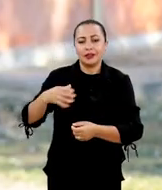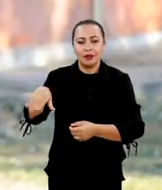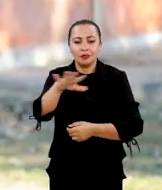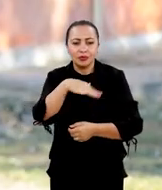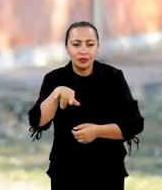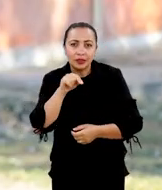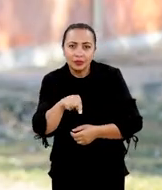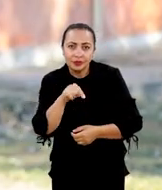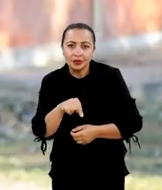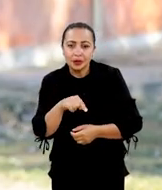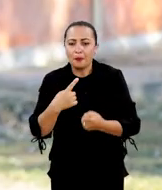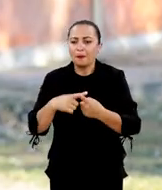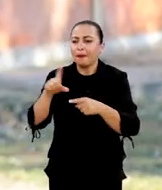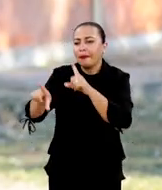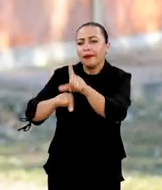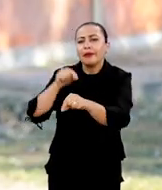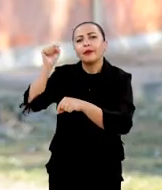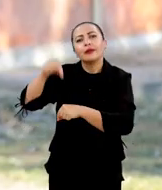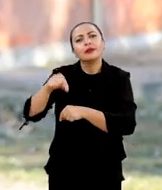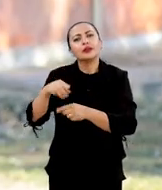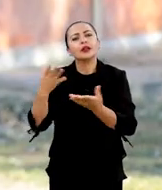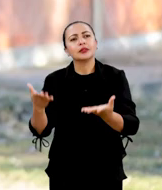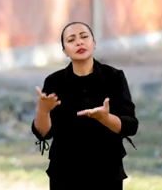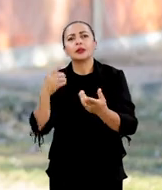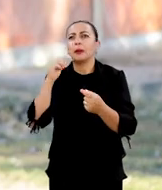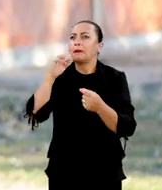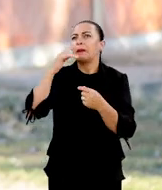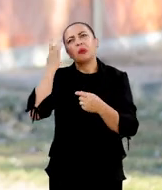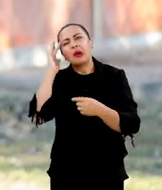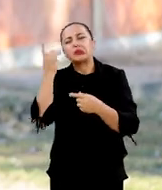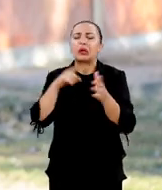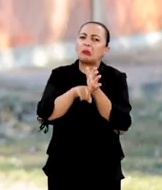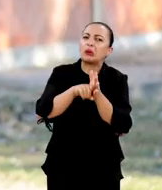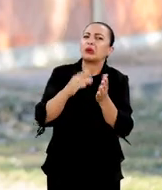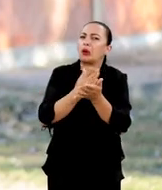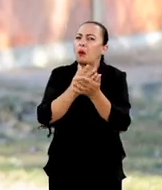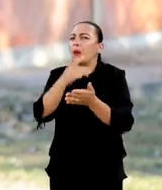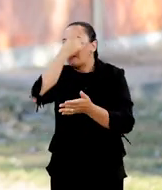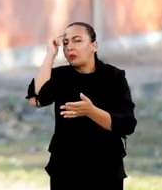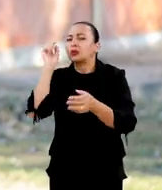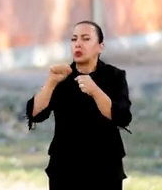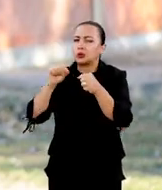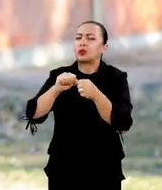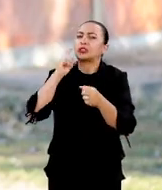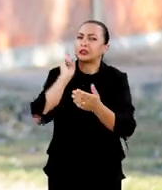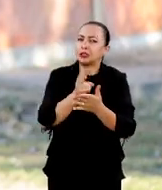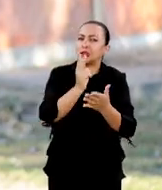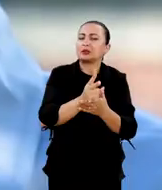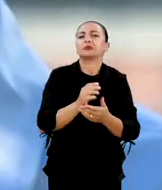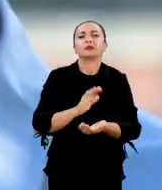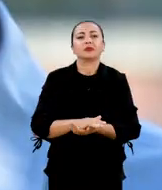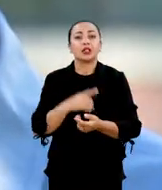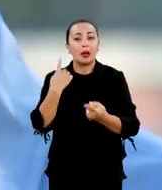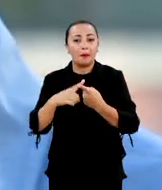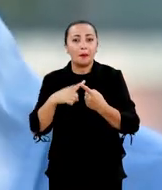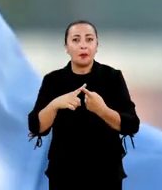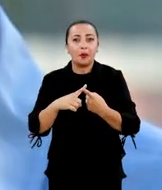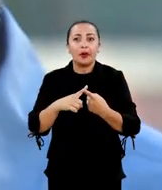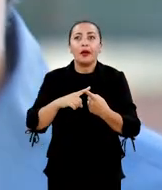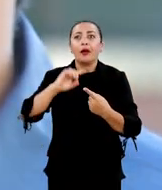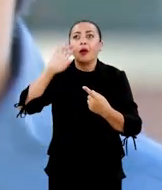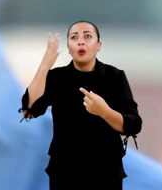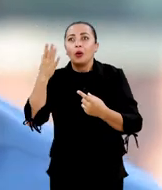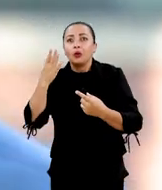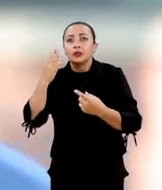estarmos aqui? O porquê de escolhermos este local? Talvez seja a pergunta que todo mundo faz, primeiramente.